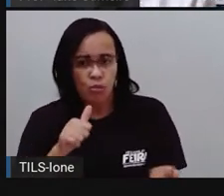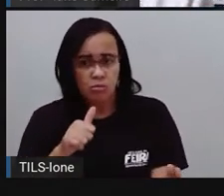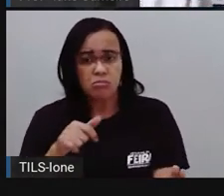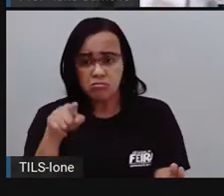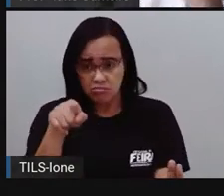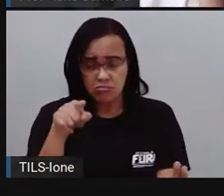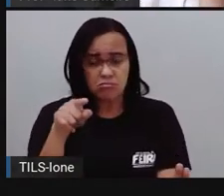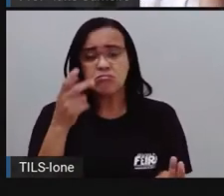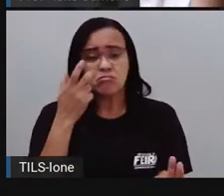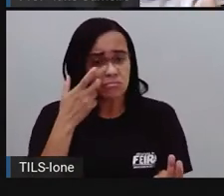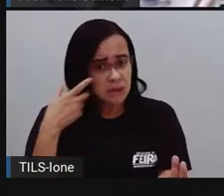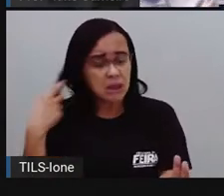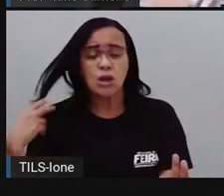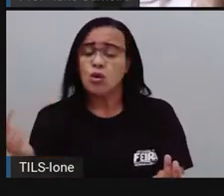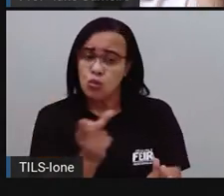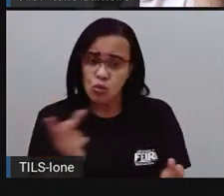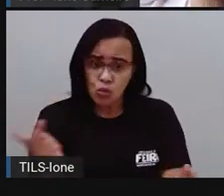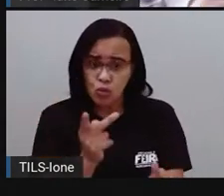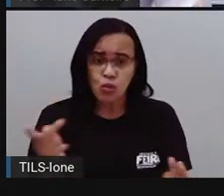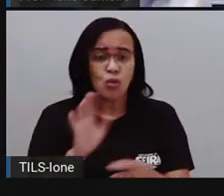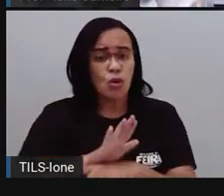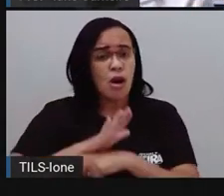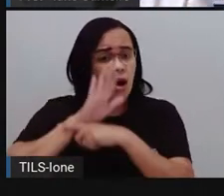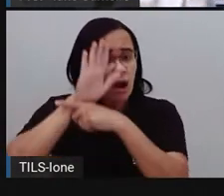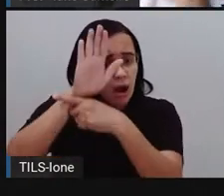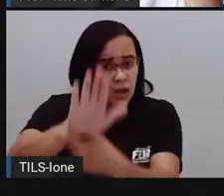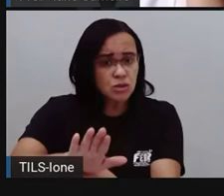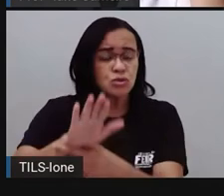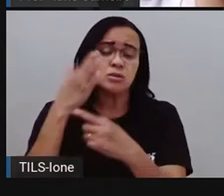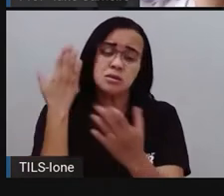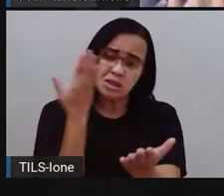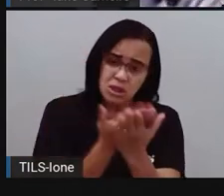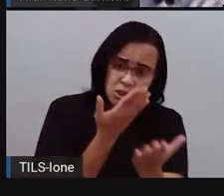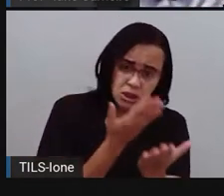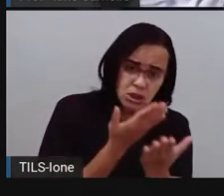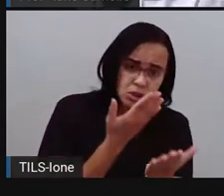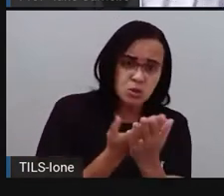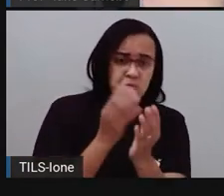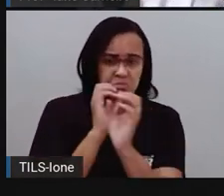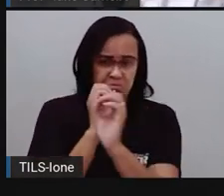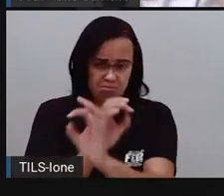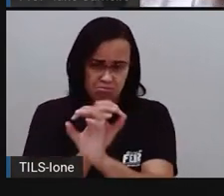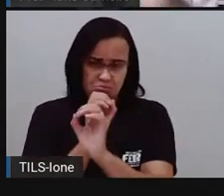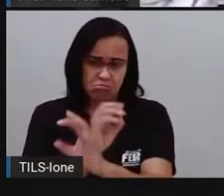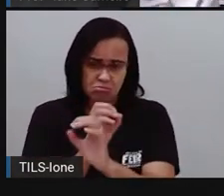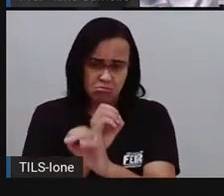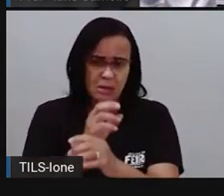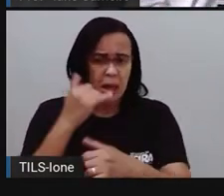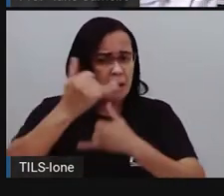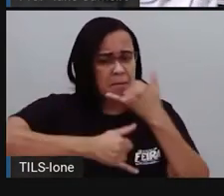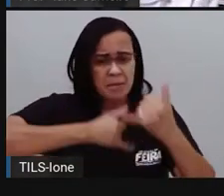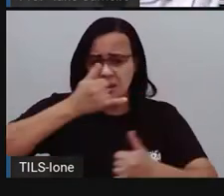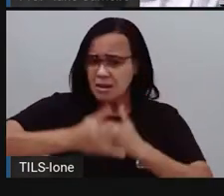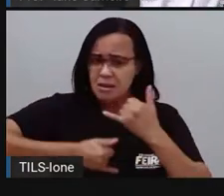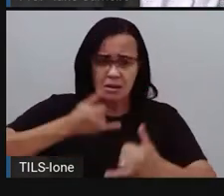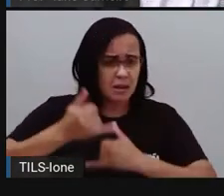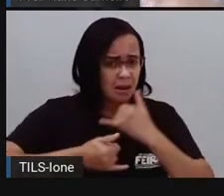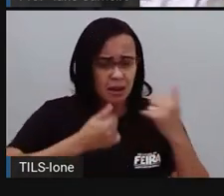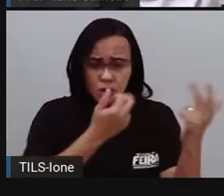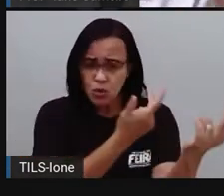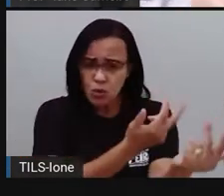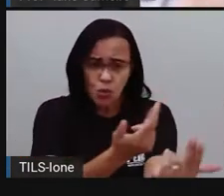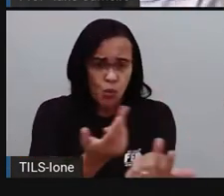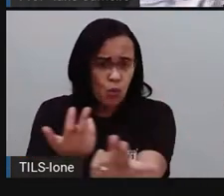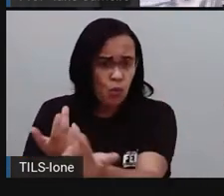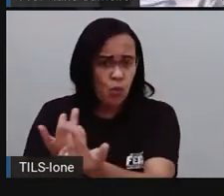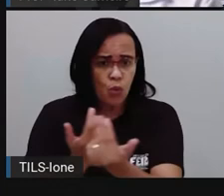doméstico, menino e menina estudando, menino e menina jogando bola, Podendo fazer as mesmas coisas, né? Por